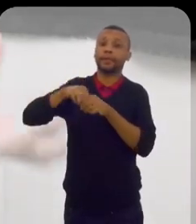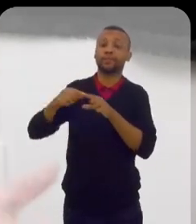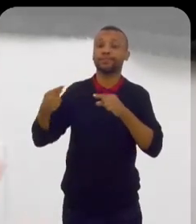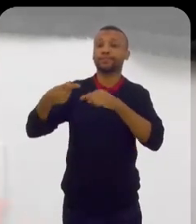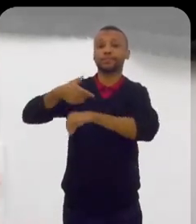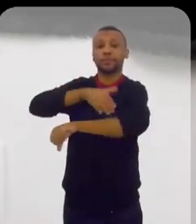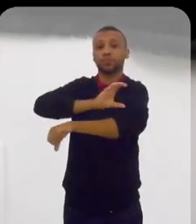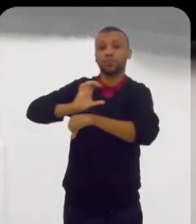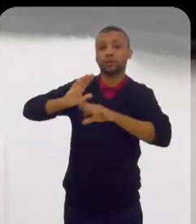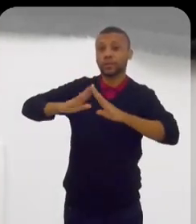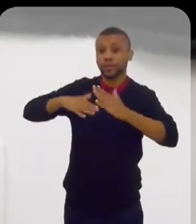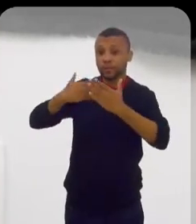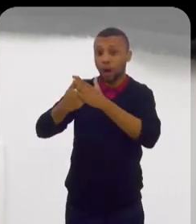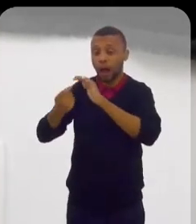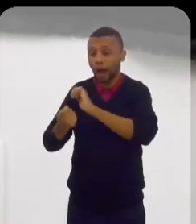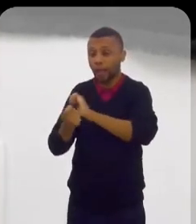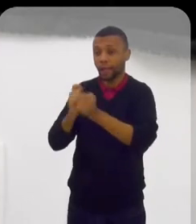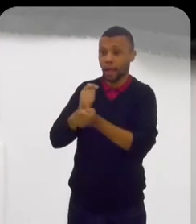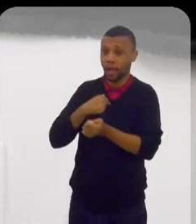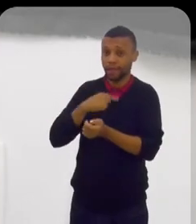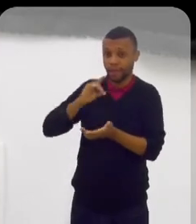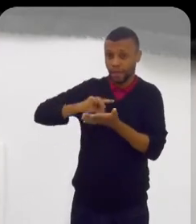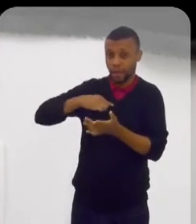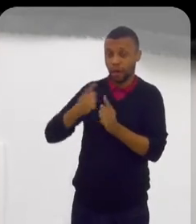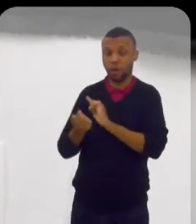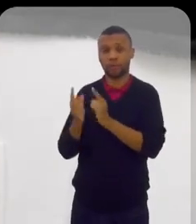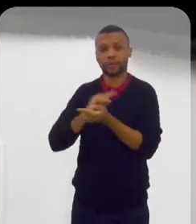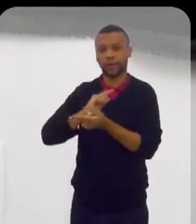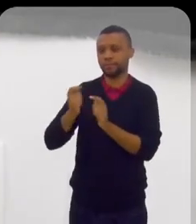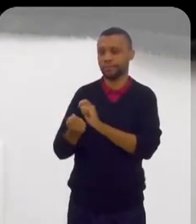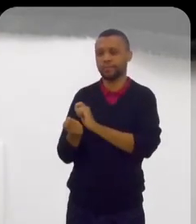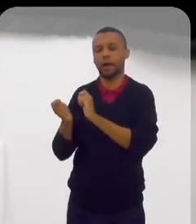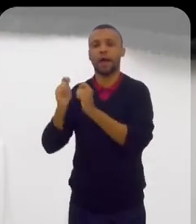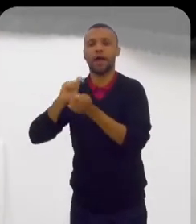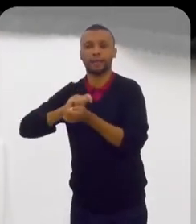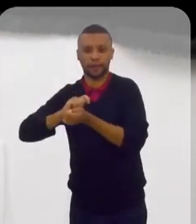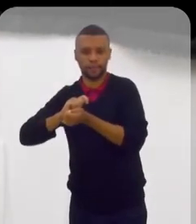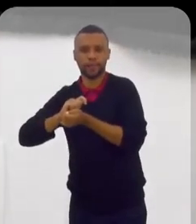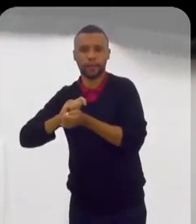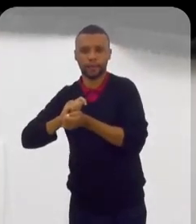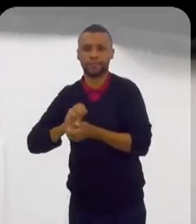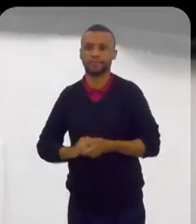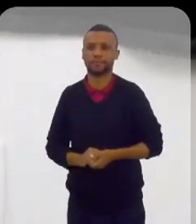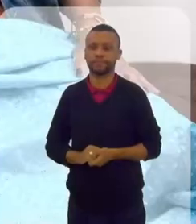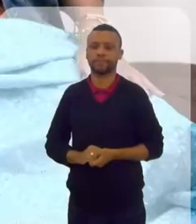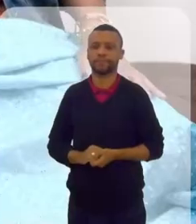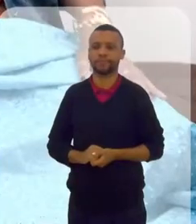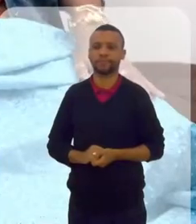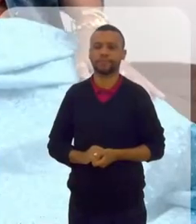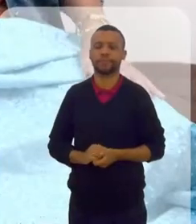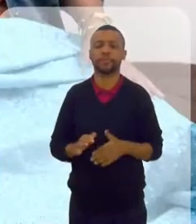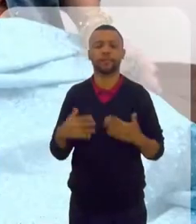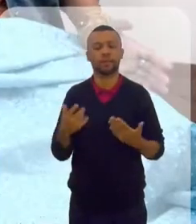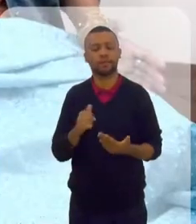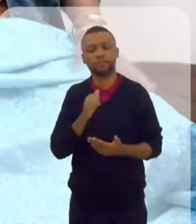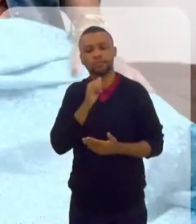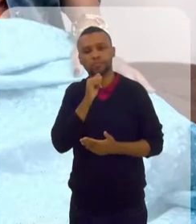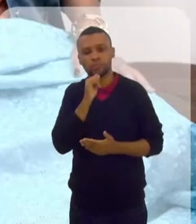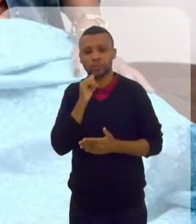dentro do contexto da escola querer se adaptar à realidade. Na verdade, eu preciso me adaptar à realidade que eu vivo. Porque você está aqui. Exatamente. Então, como